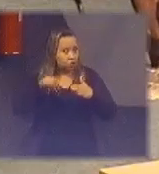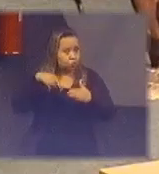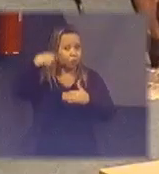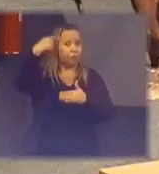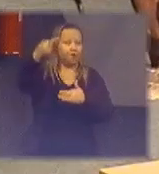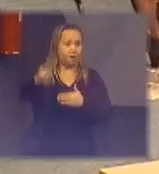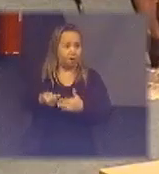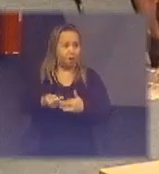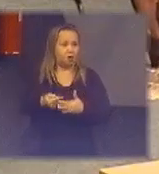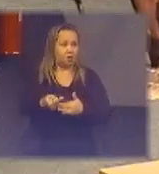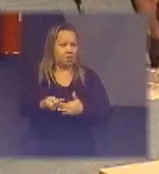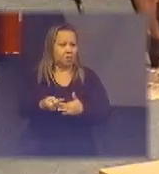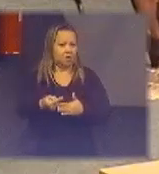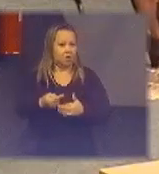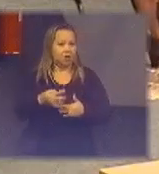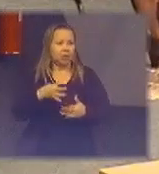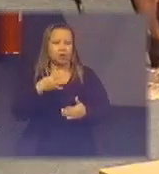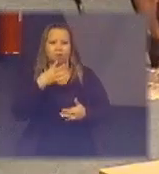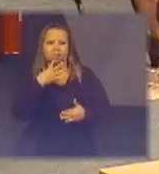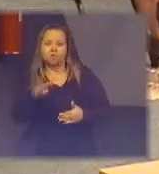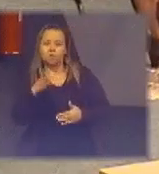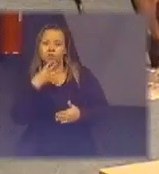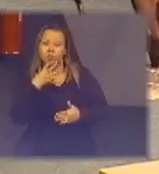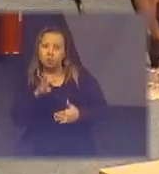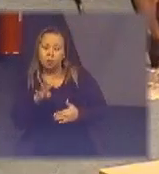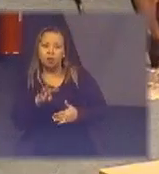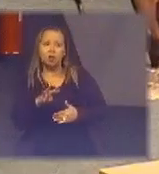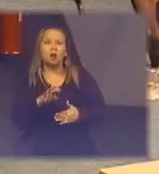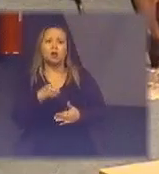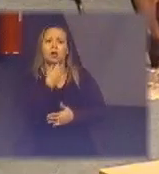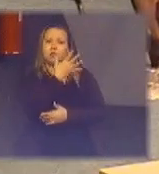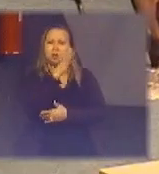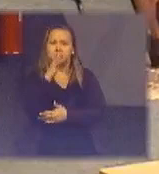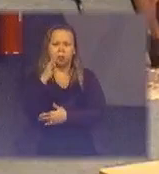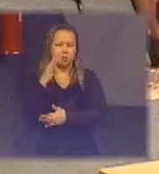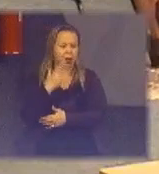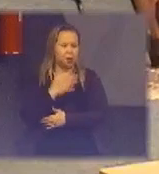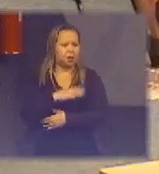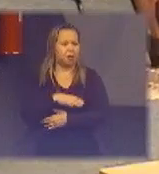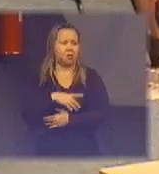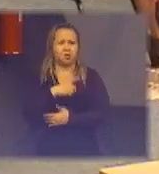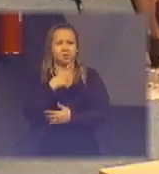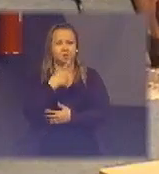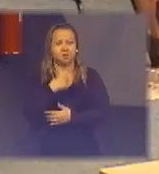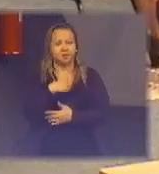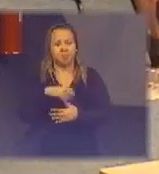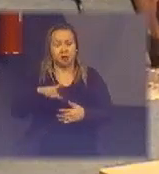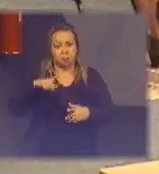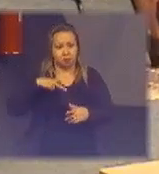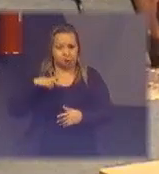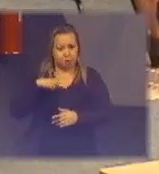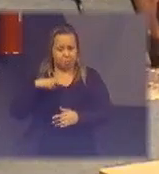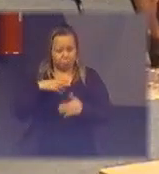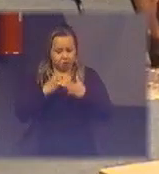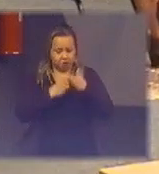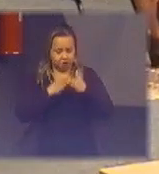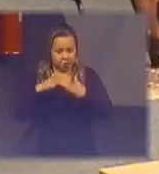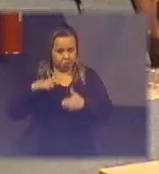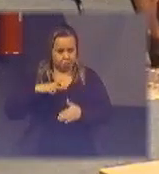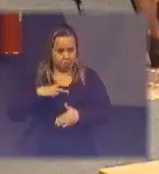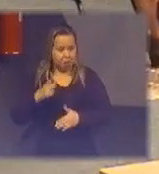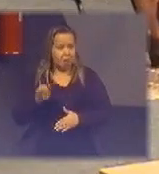eles desconhecem a regulamentação a gente vê muito isso a iniciativa privada estou generalizando mas eles desconhecem a